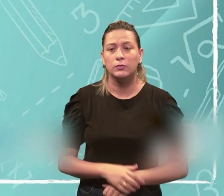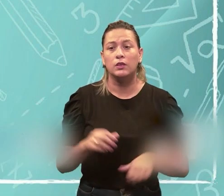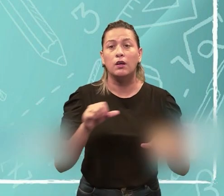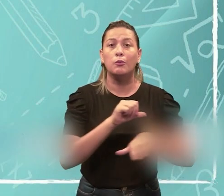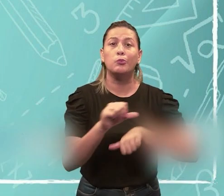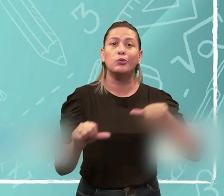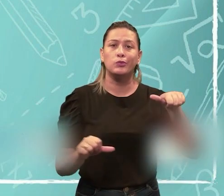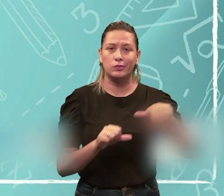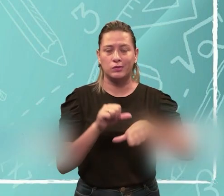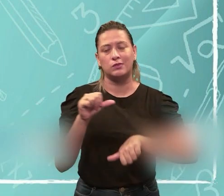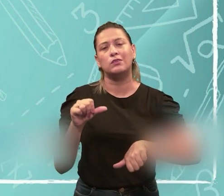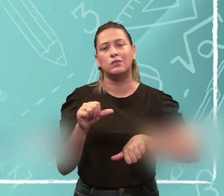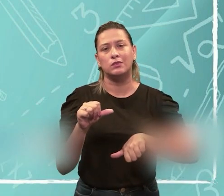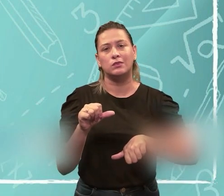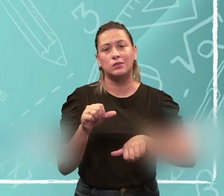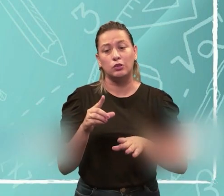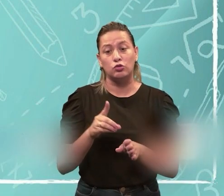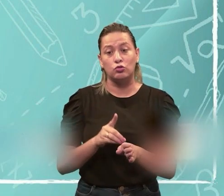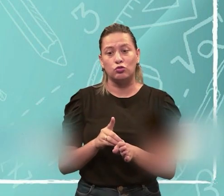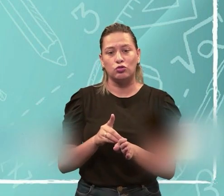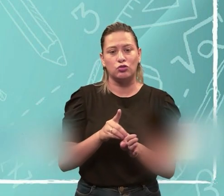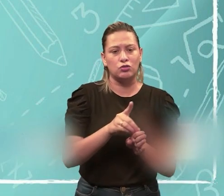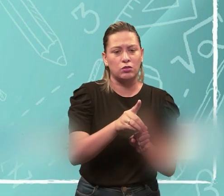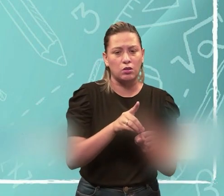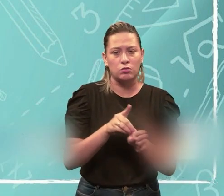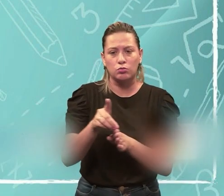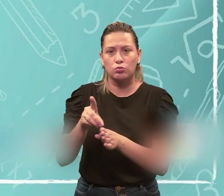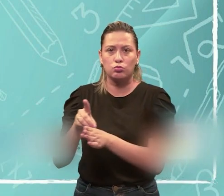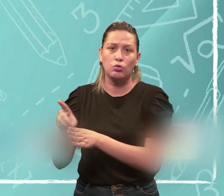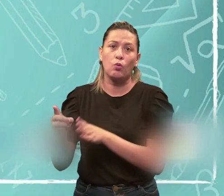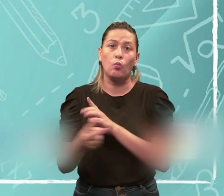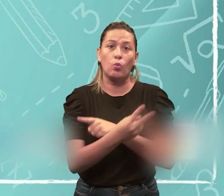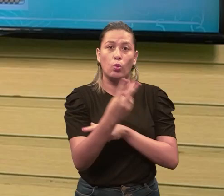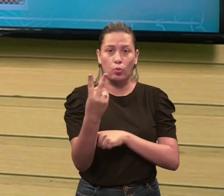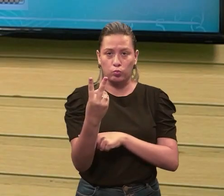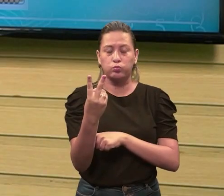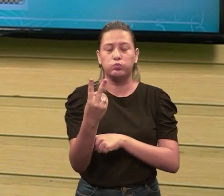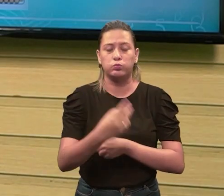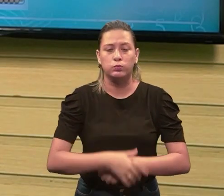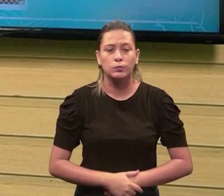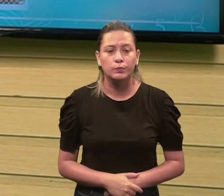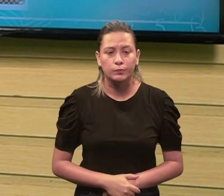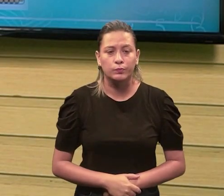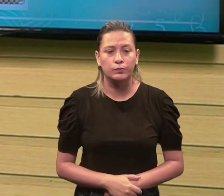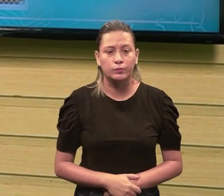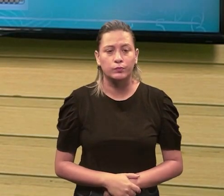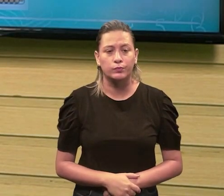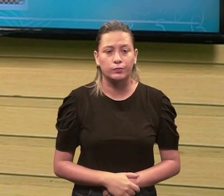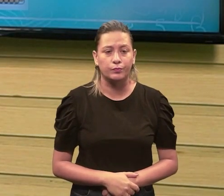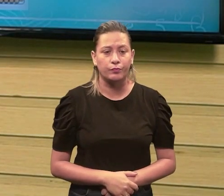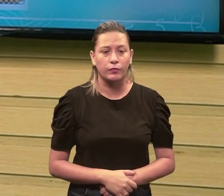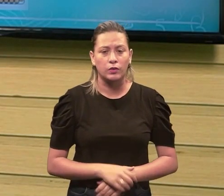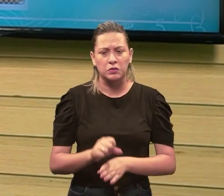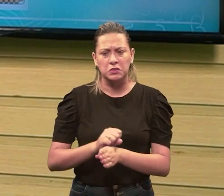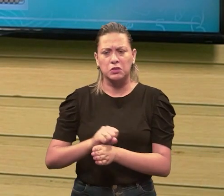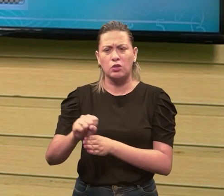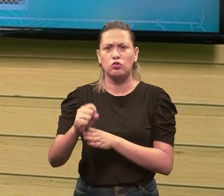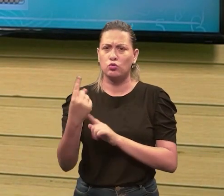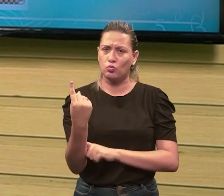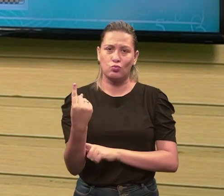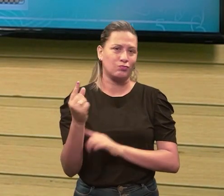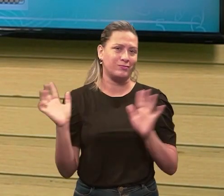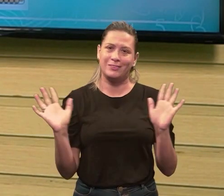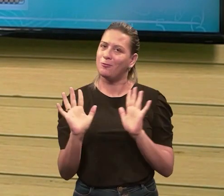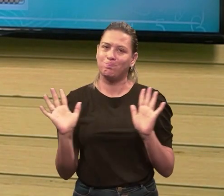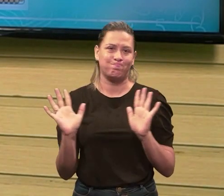deslocamento em mais de uma direção, ou seja, em duas direções. Então, não tem, não é naquele mesmo sentido único,